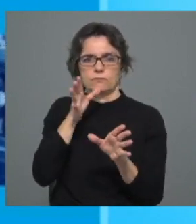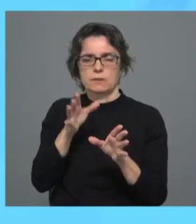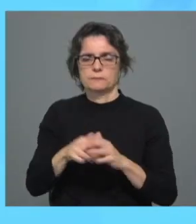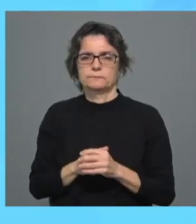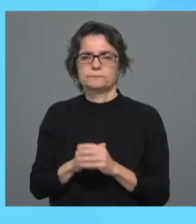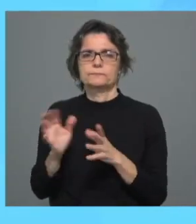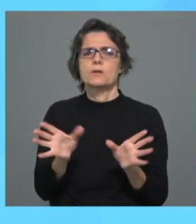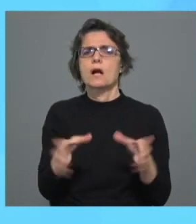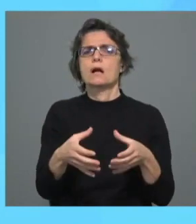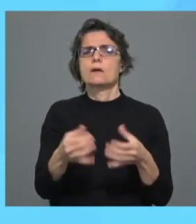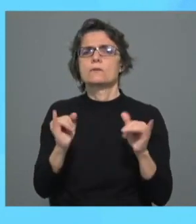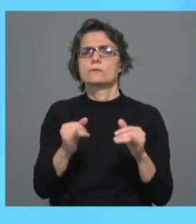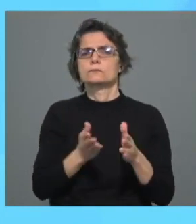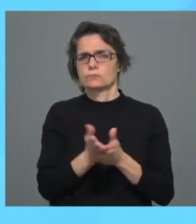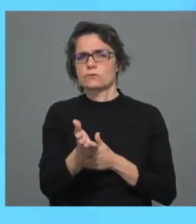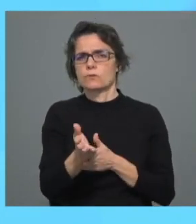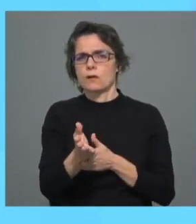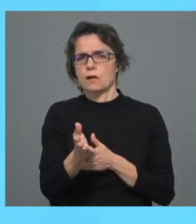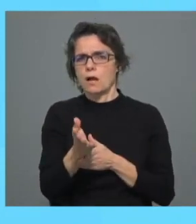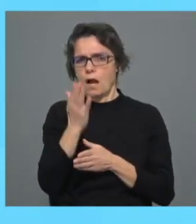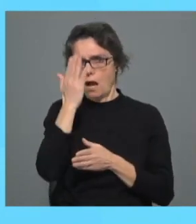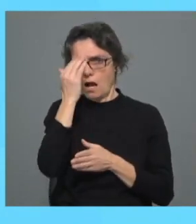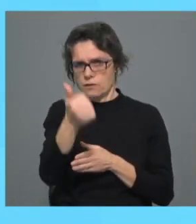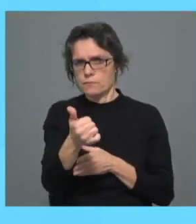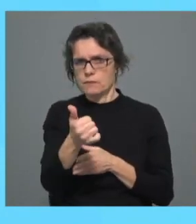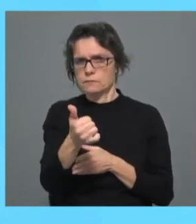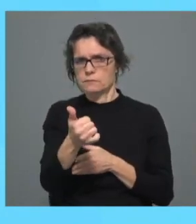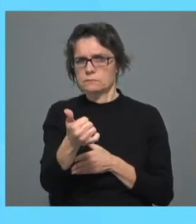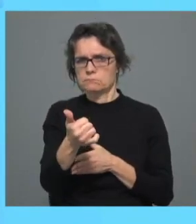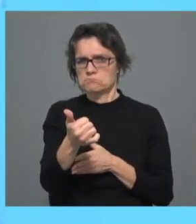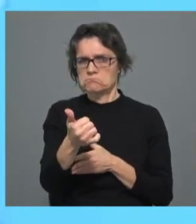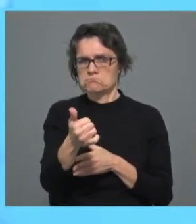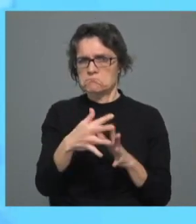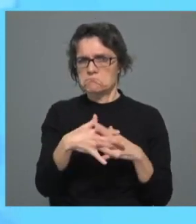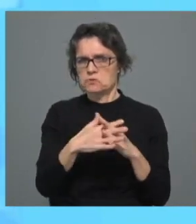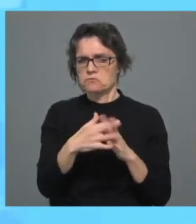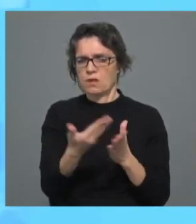Independente, parece-lhe que faz sentido? Existir uma estrutura mais...